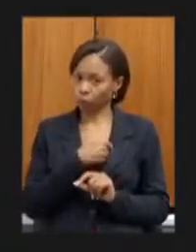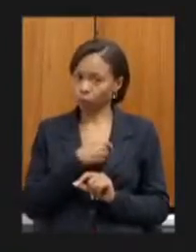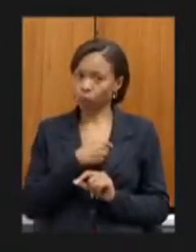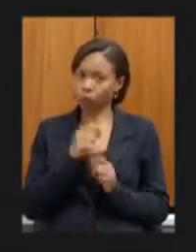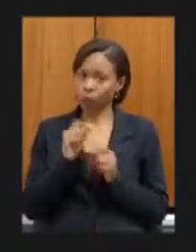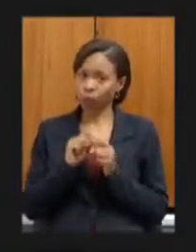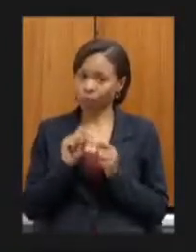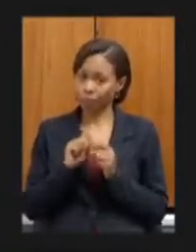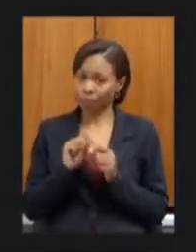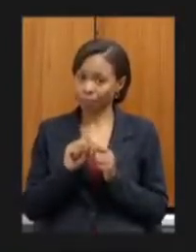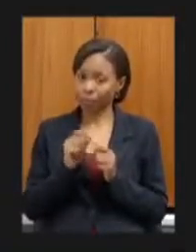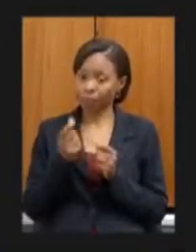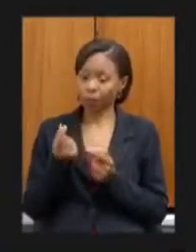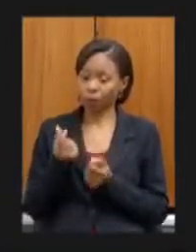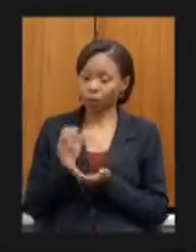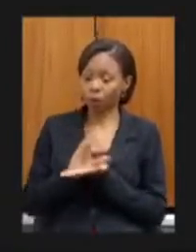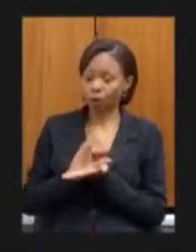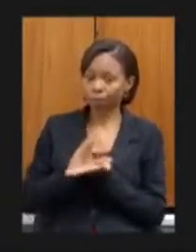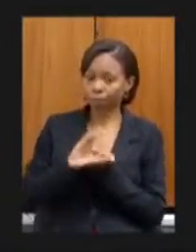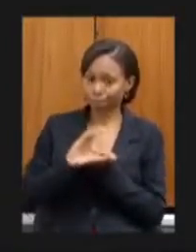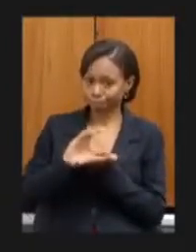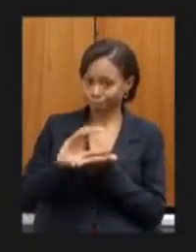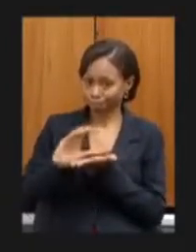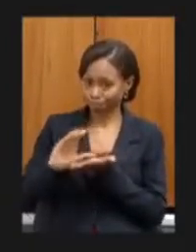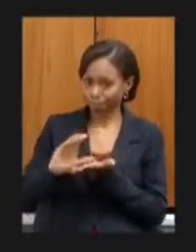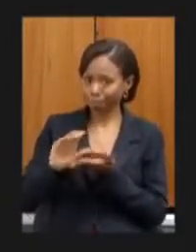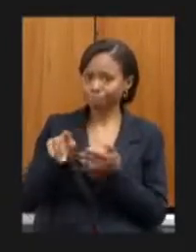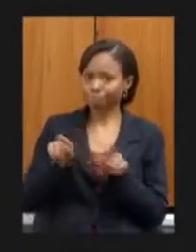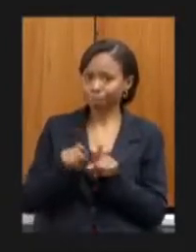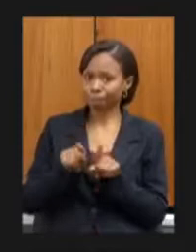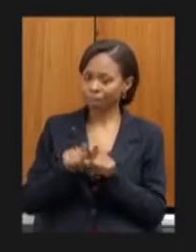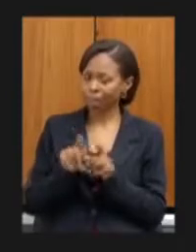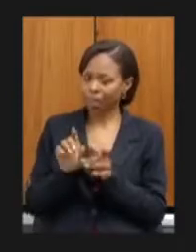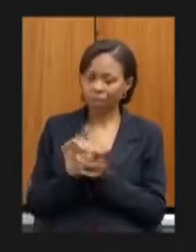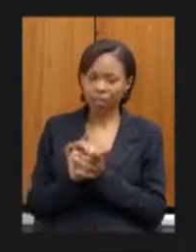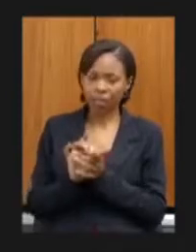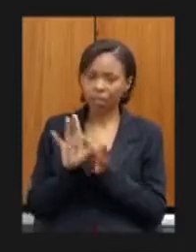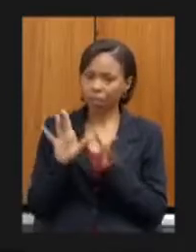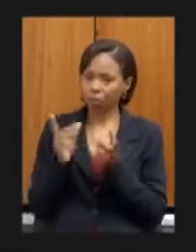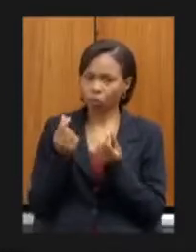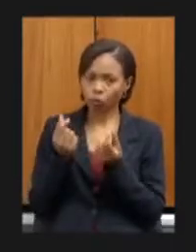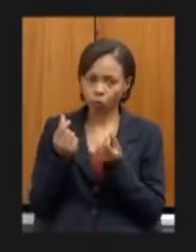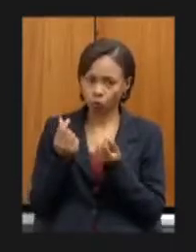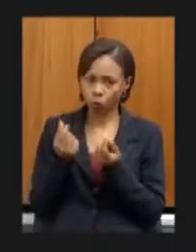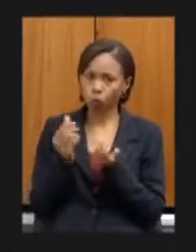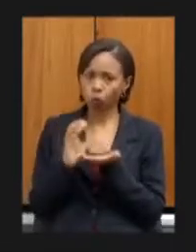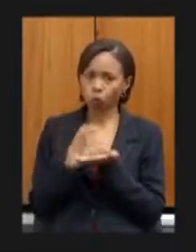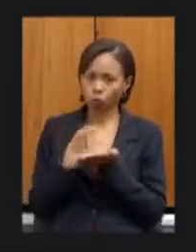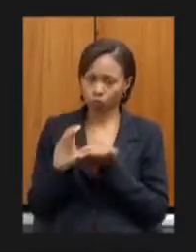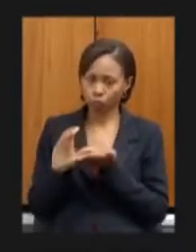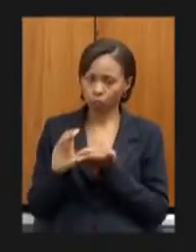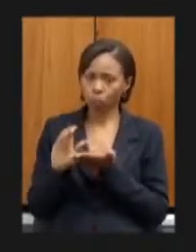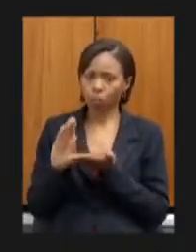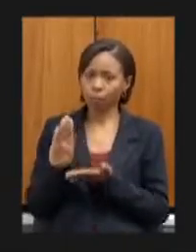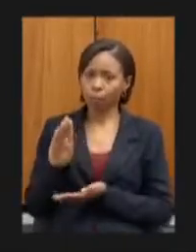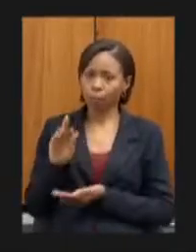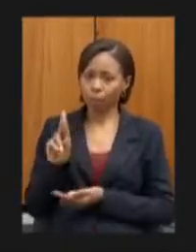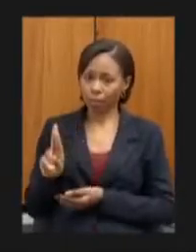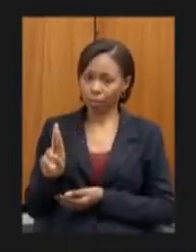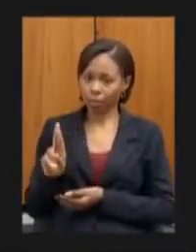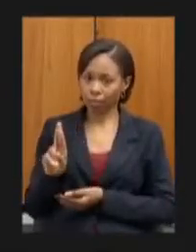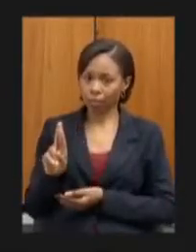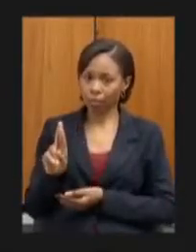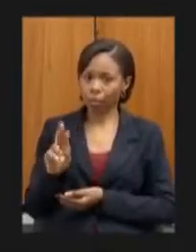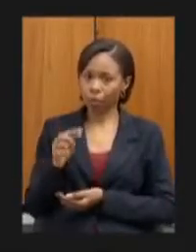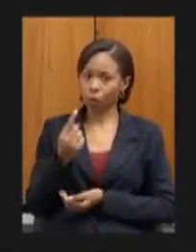fizéssemos aplicação também mais livre desses recursos da da BR 135